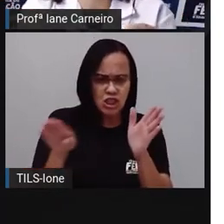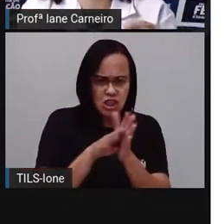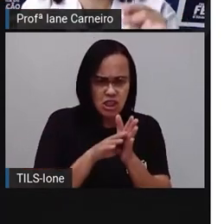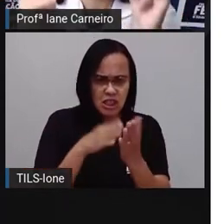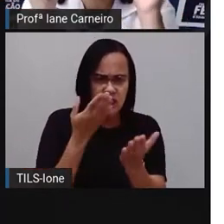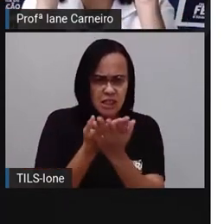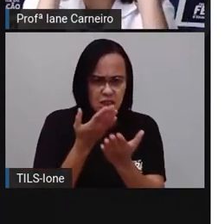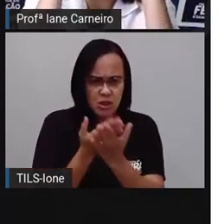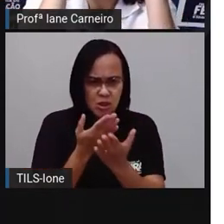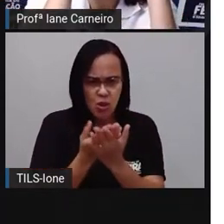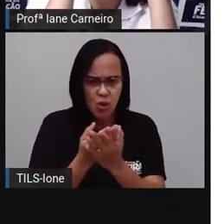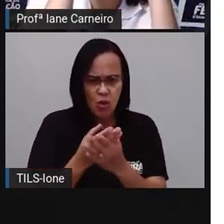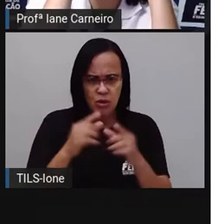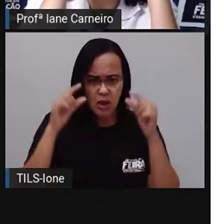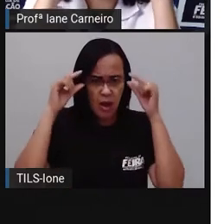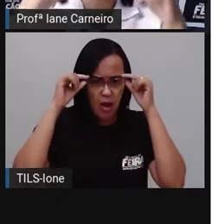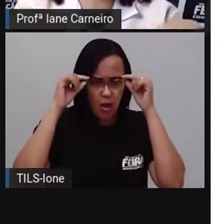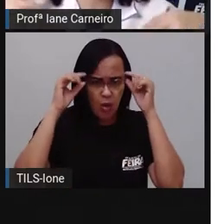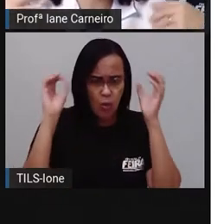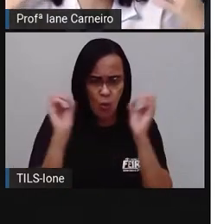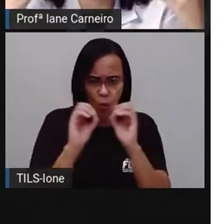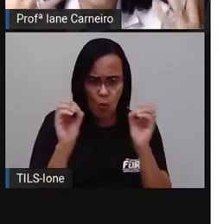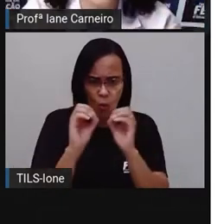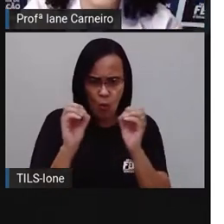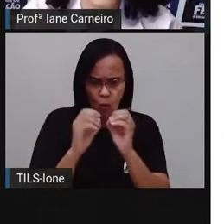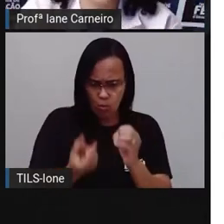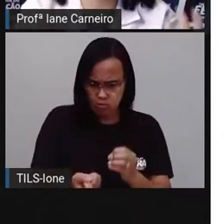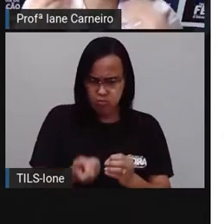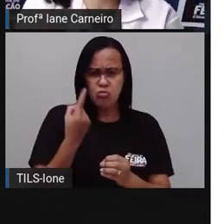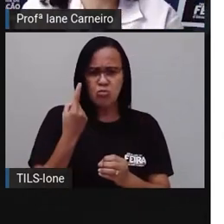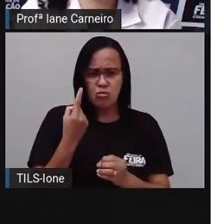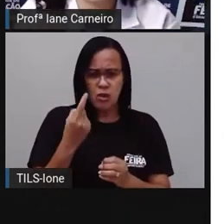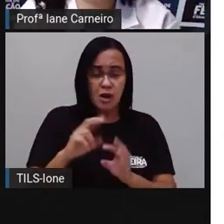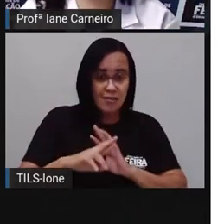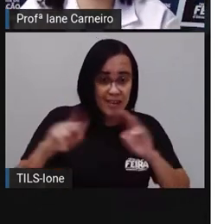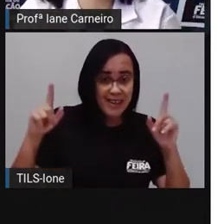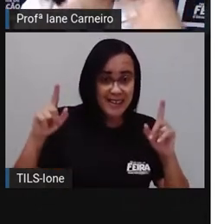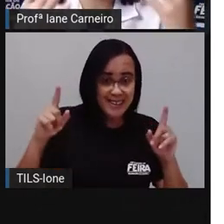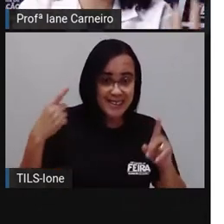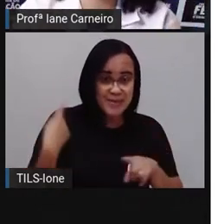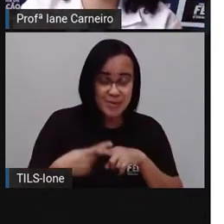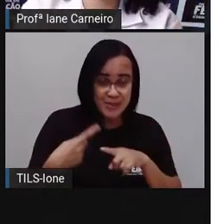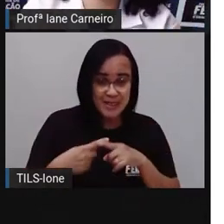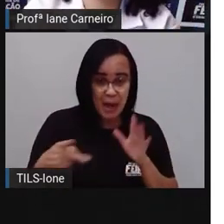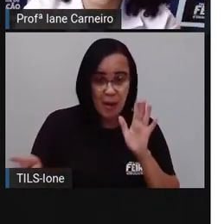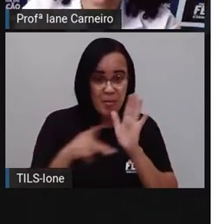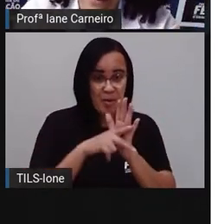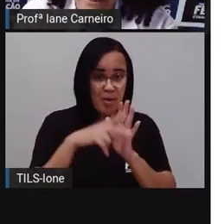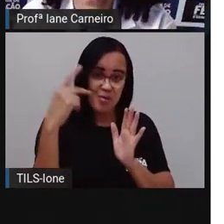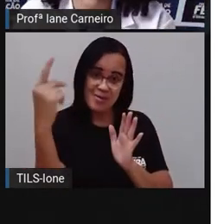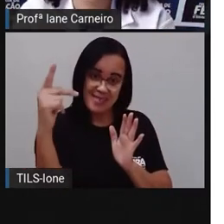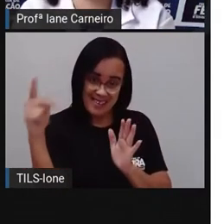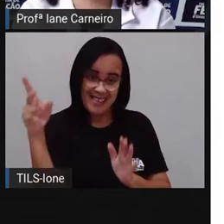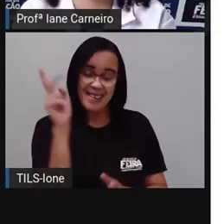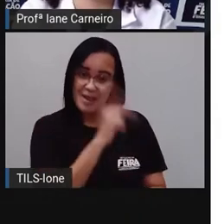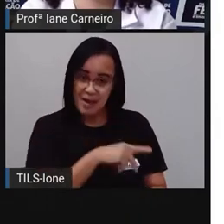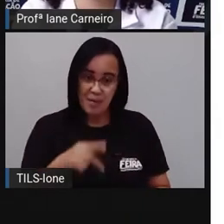as pessoas já sentem a diferença, né? Porque faz parte da minha característica, né? Usar o óculos, tá certo?